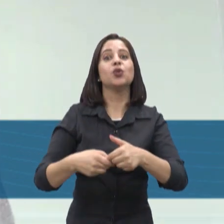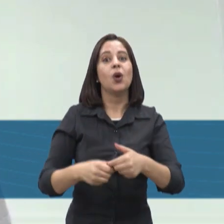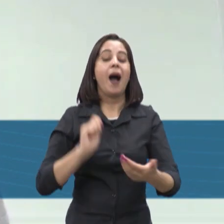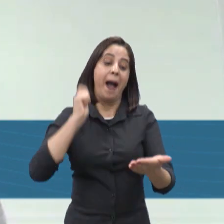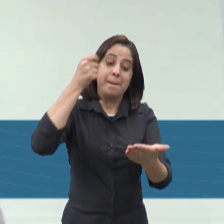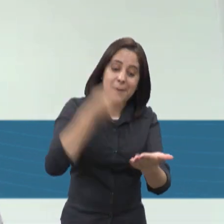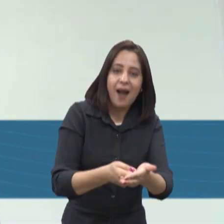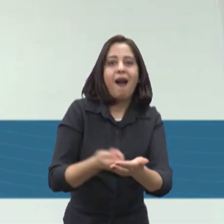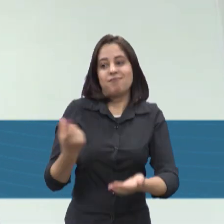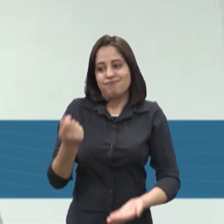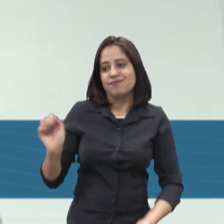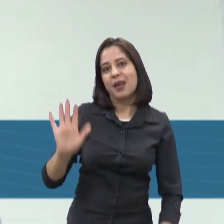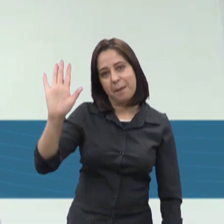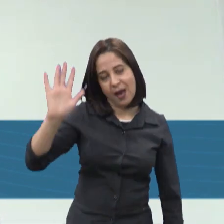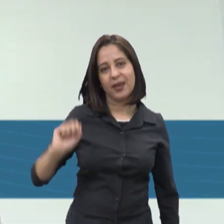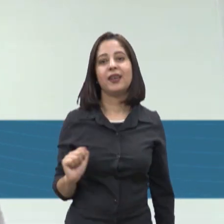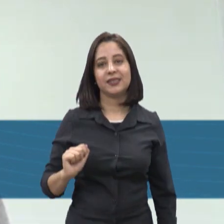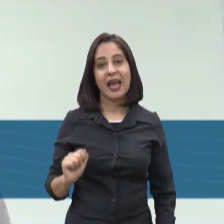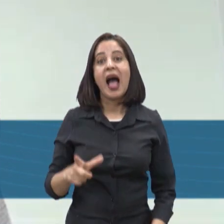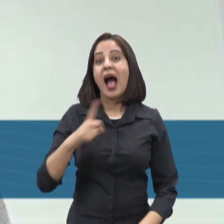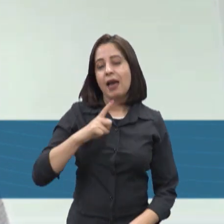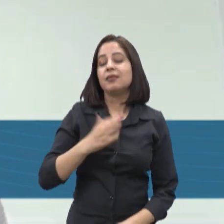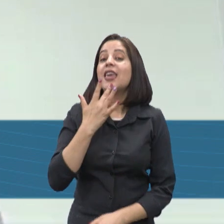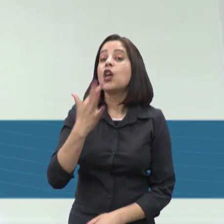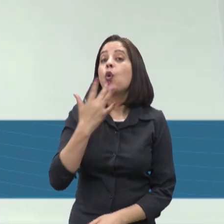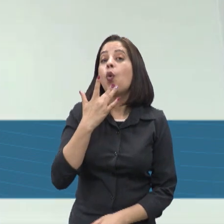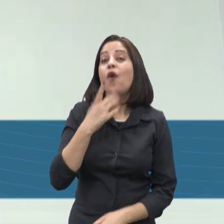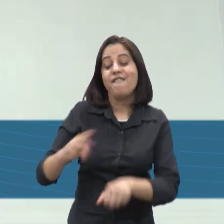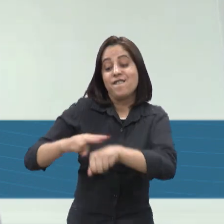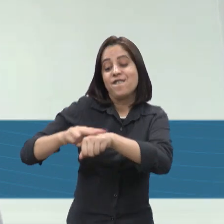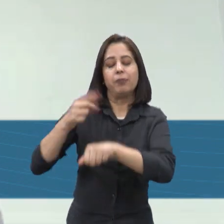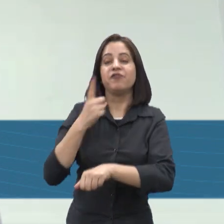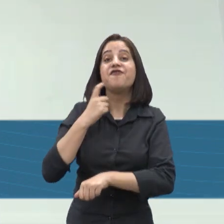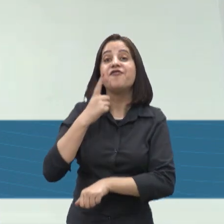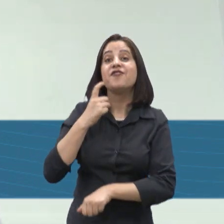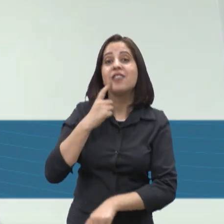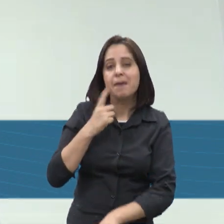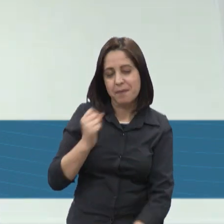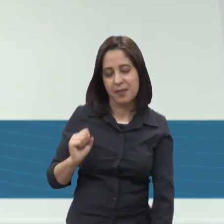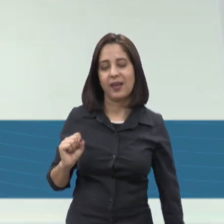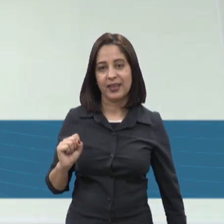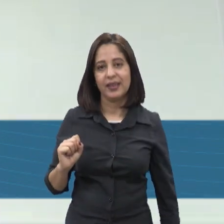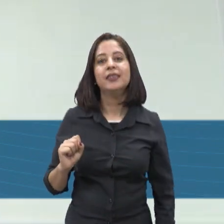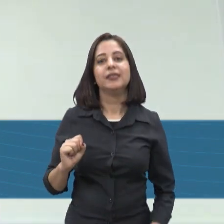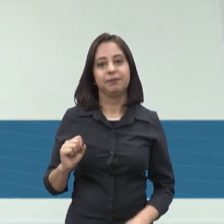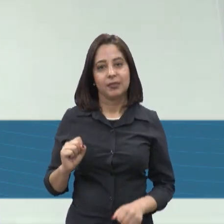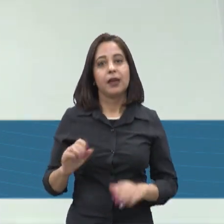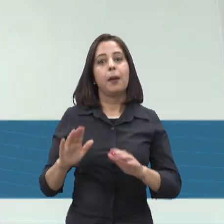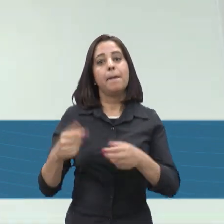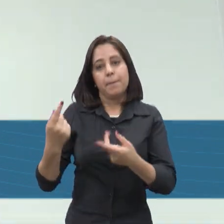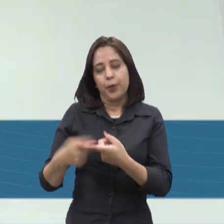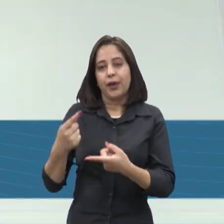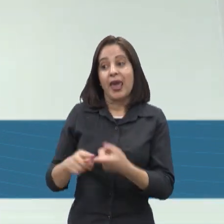que estar, tem que ser cobrado a bandeira vermelha, né? Então, essa bandeira vermelha é exatamente esse custo das